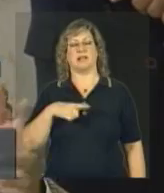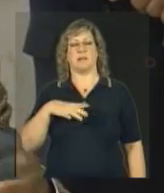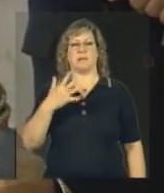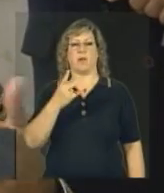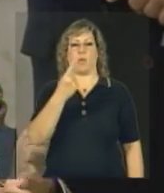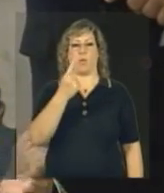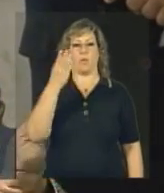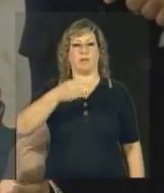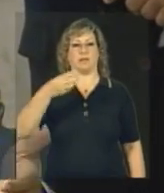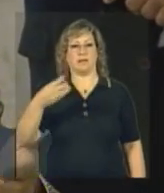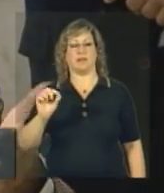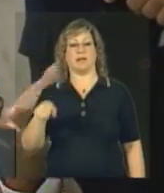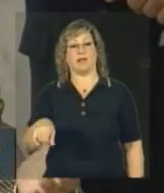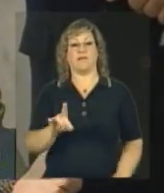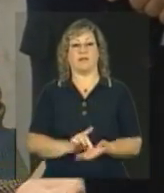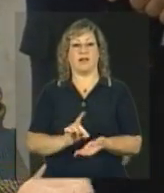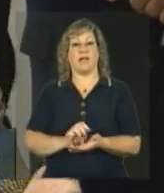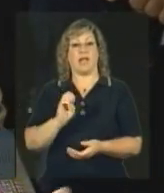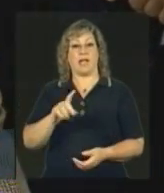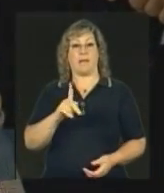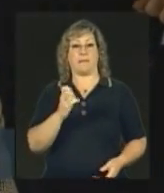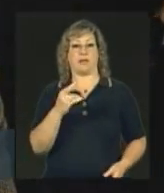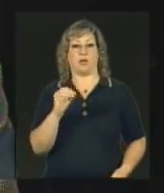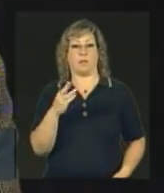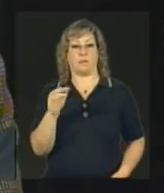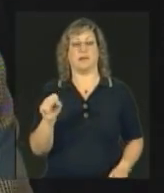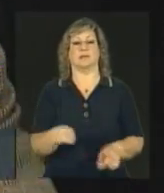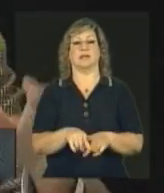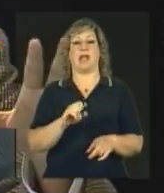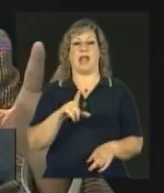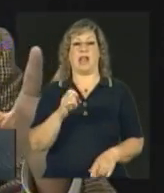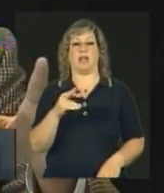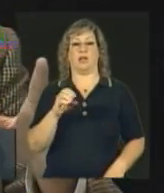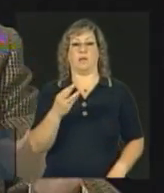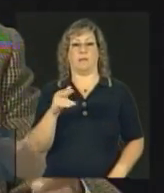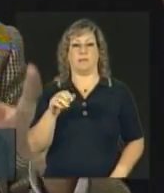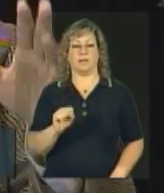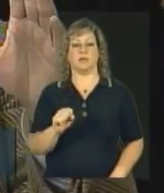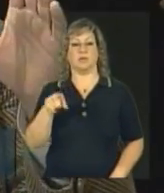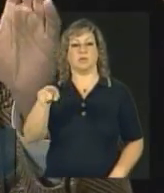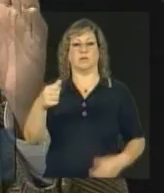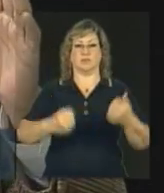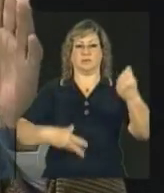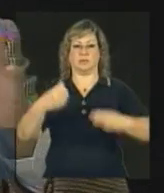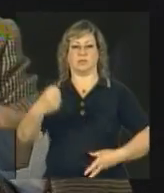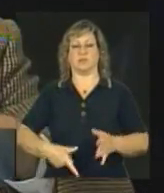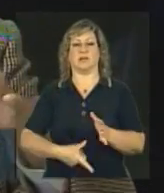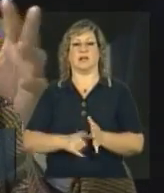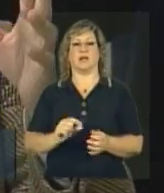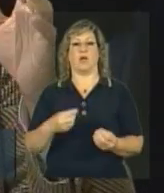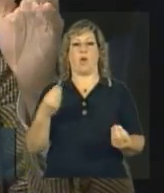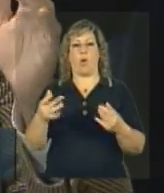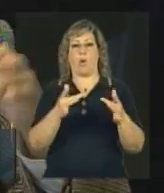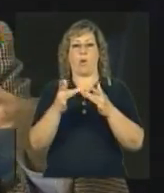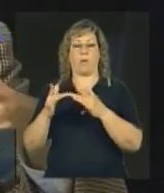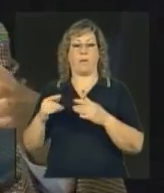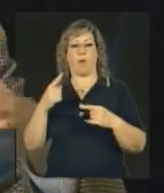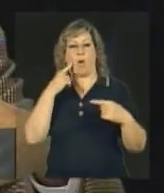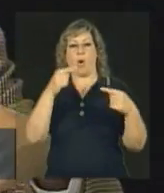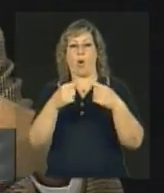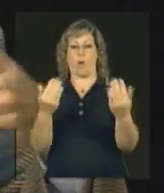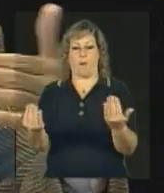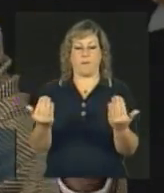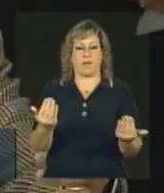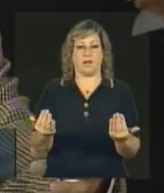terço que, na verdade, é a Petrobras e a Eletrobras. O senhor, nas suas apresentações, comparando nossa